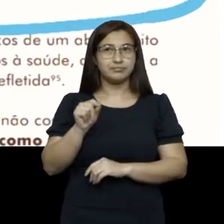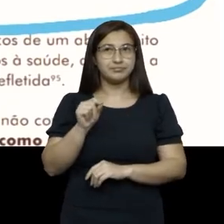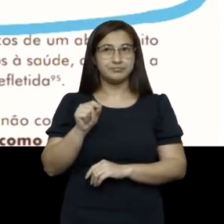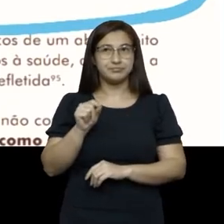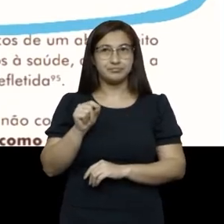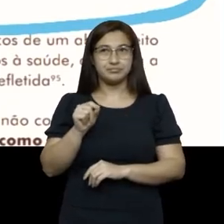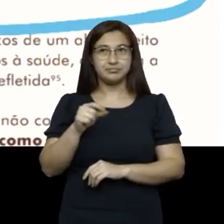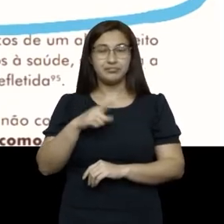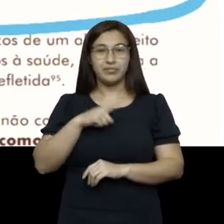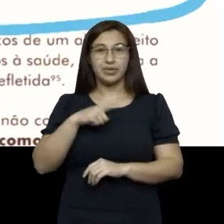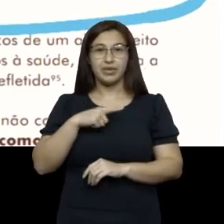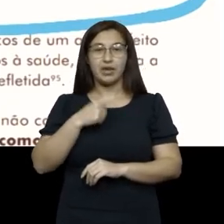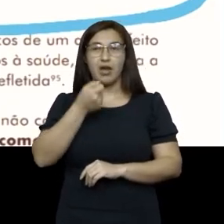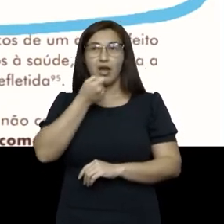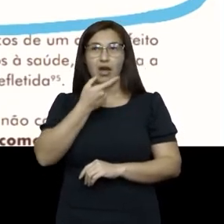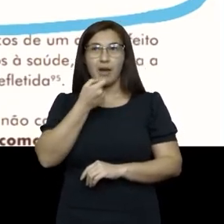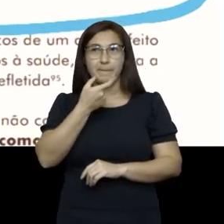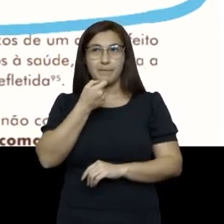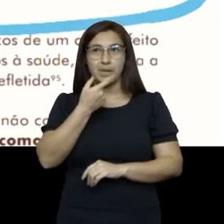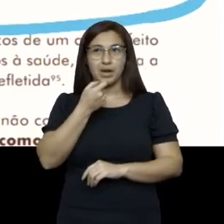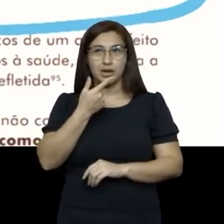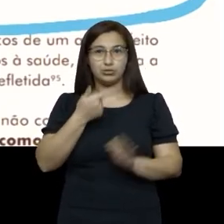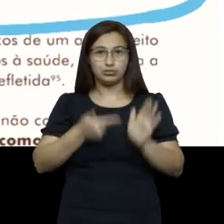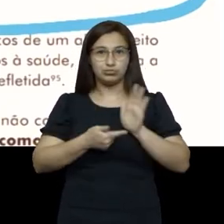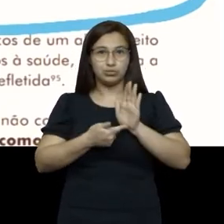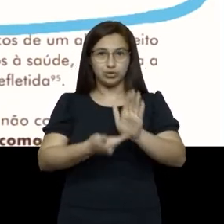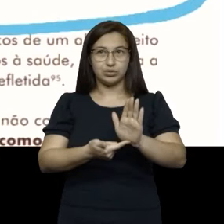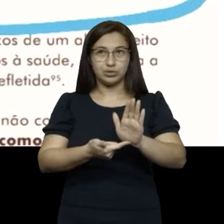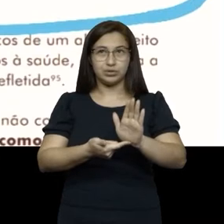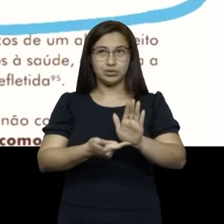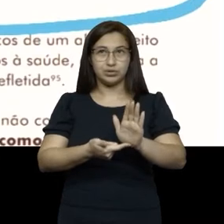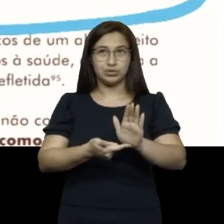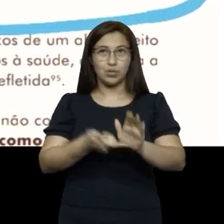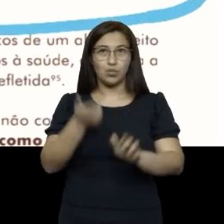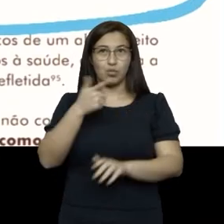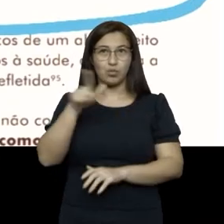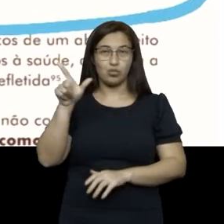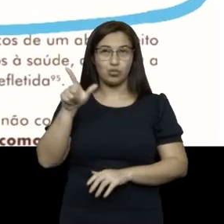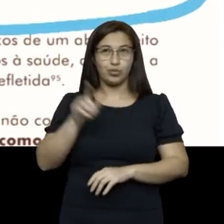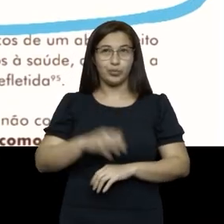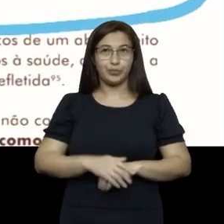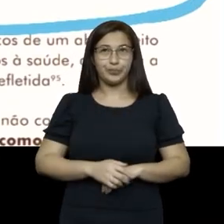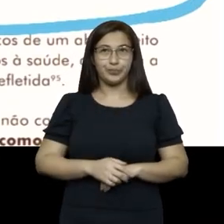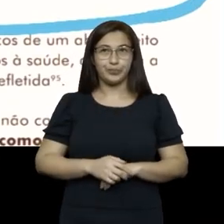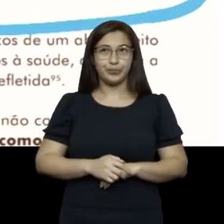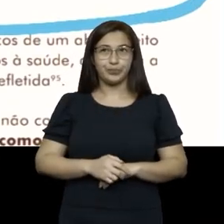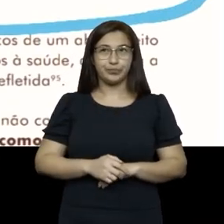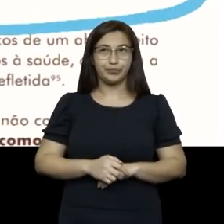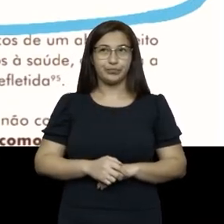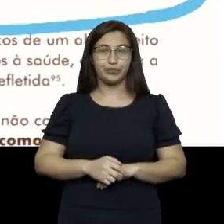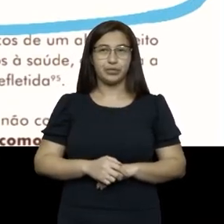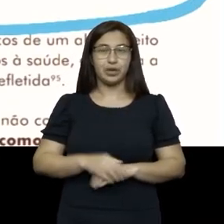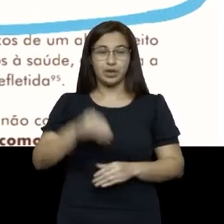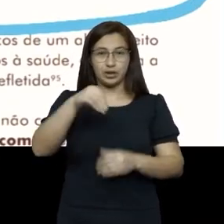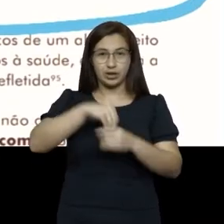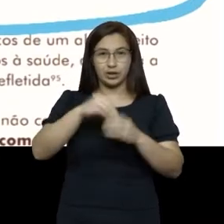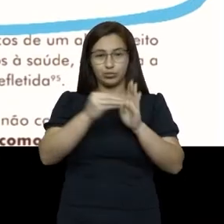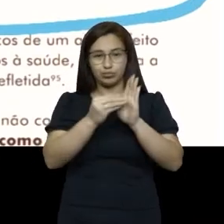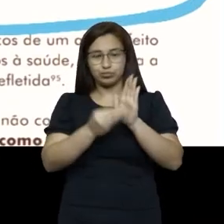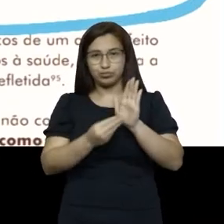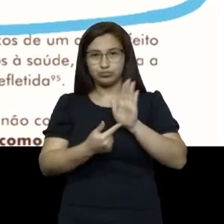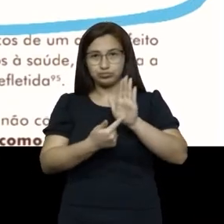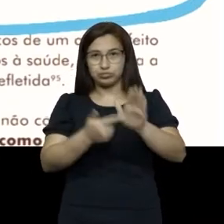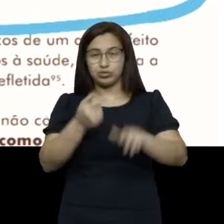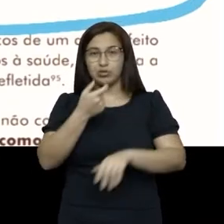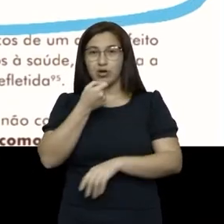de um remédio passa o outro eles fazem tem mais um ah não ali ó eles fazem o indicativo de um remédio